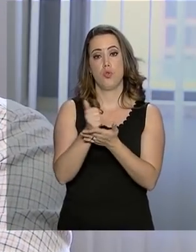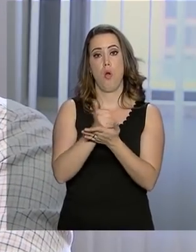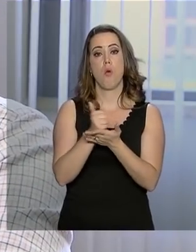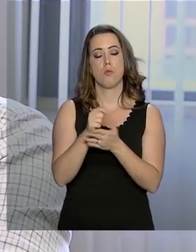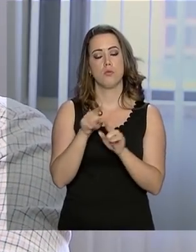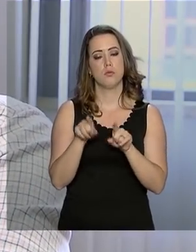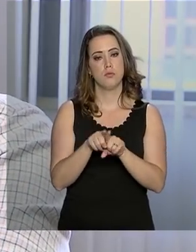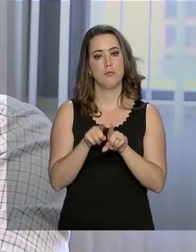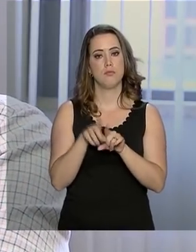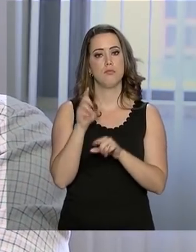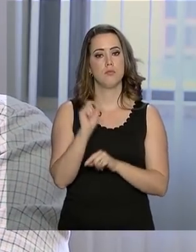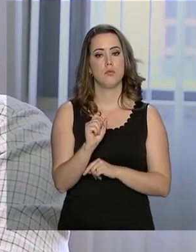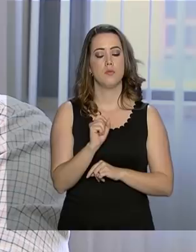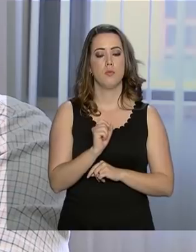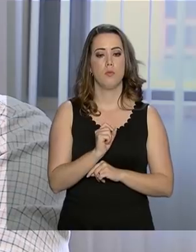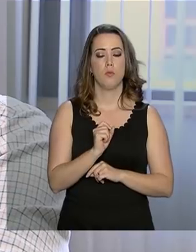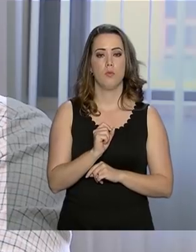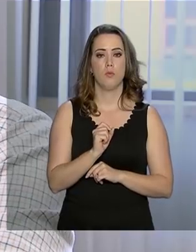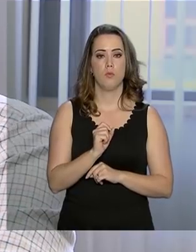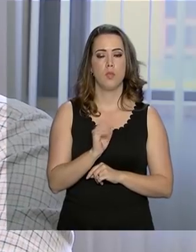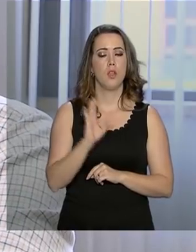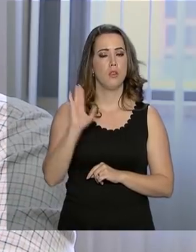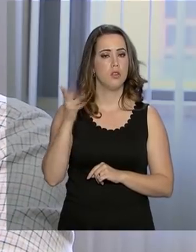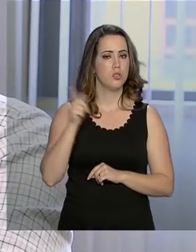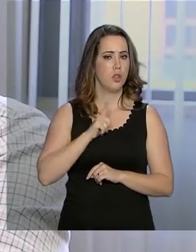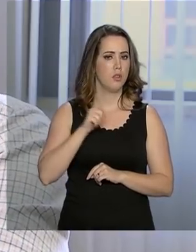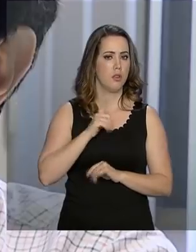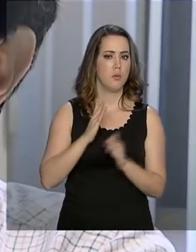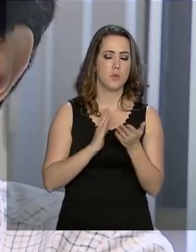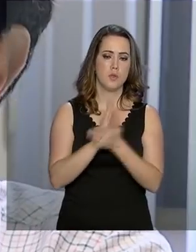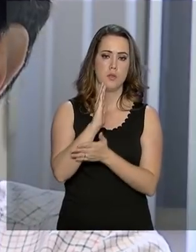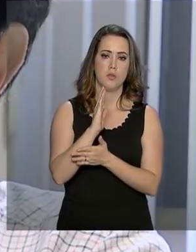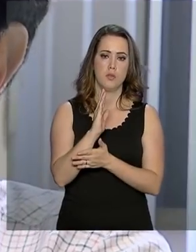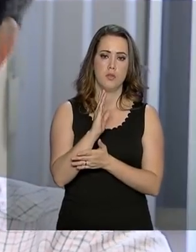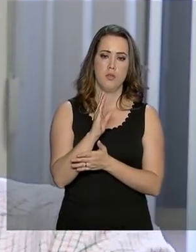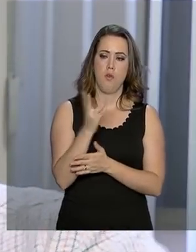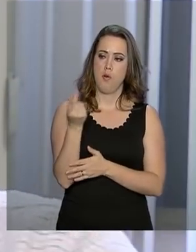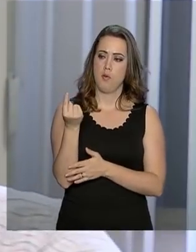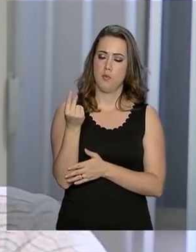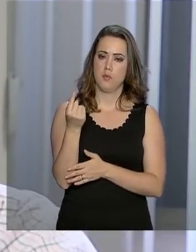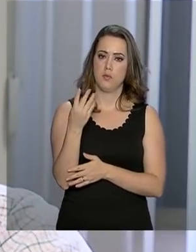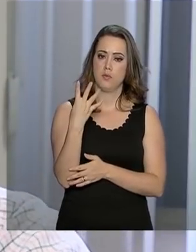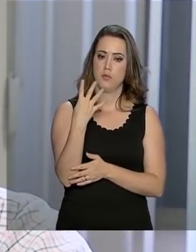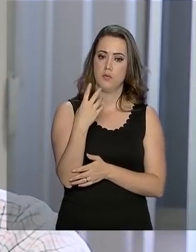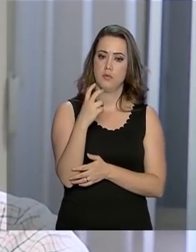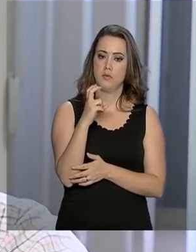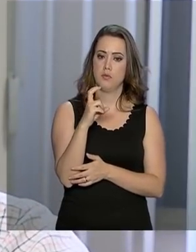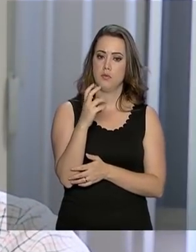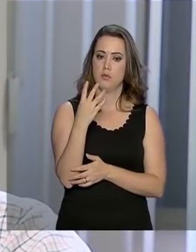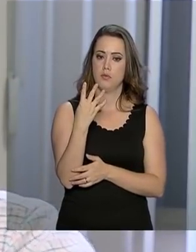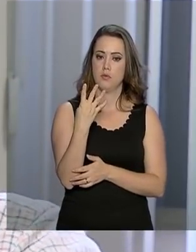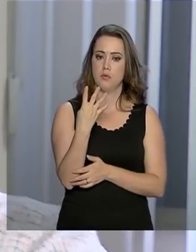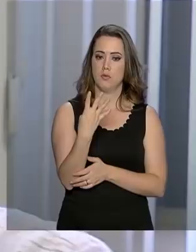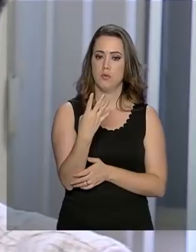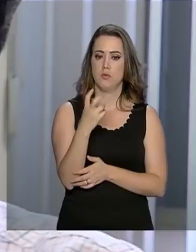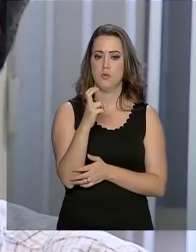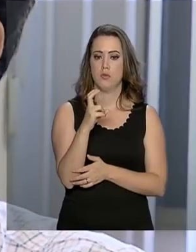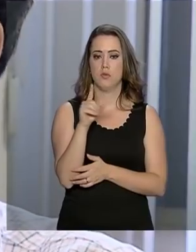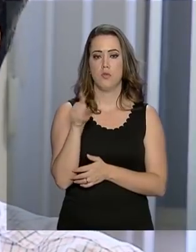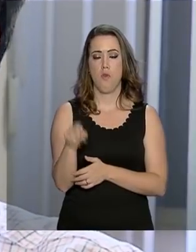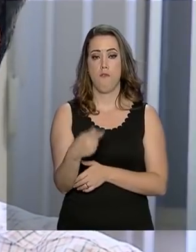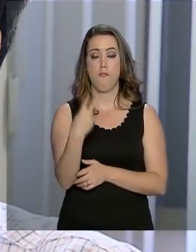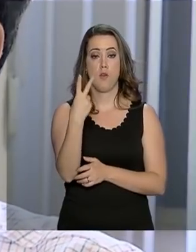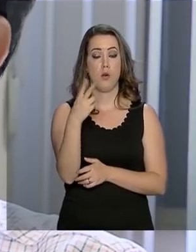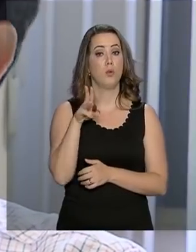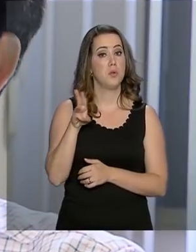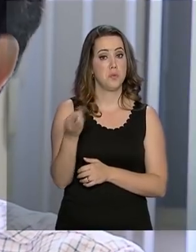E já temos aprovado o valor de 45,2